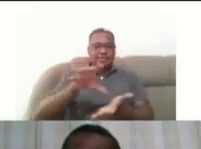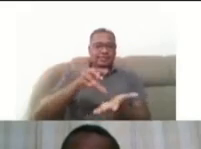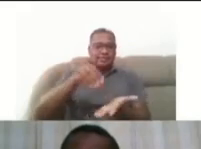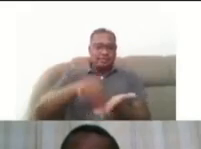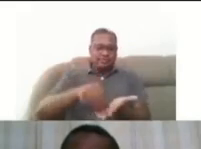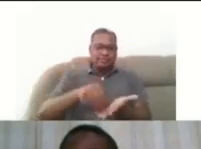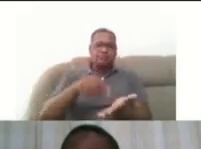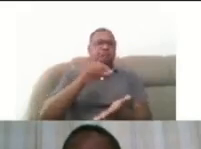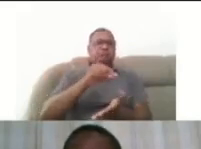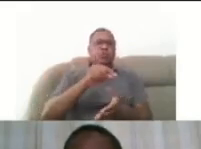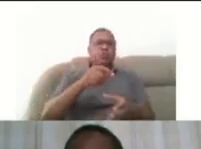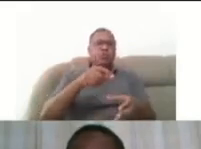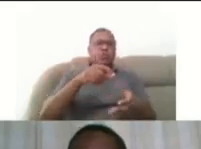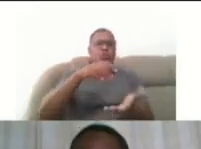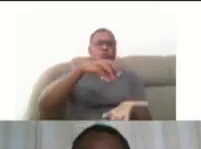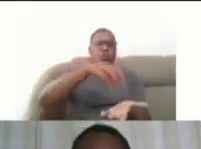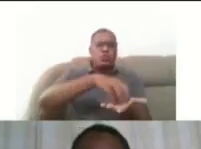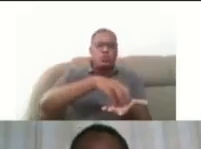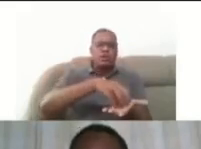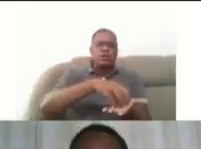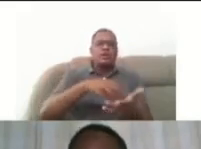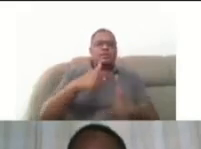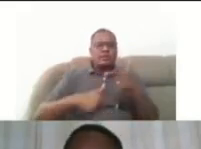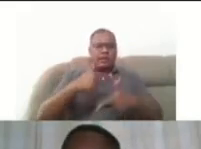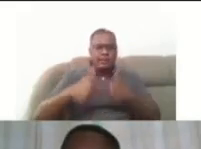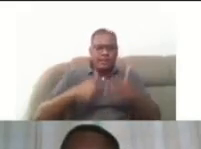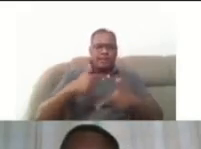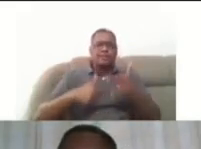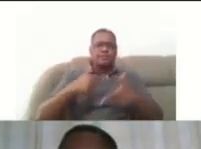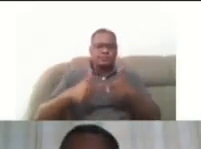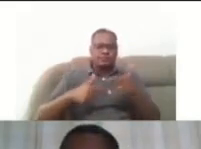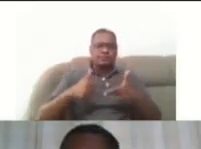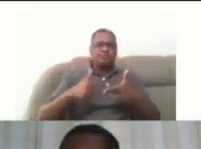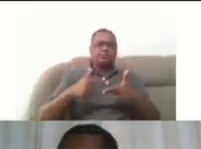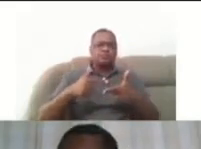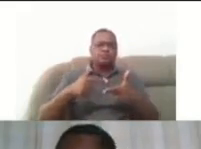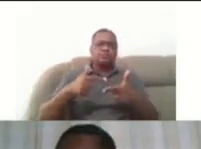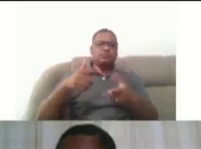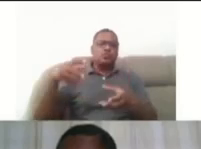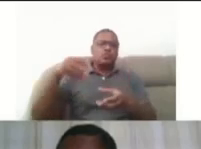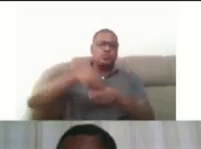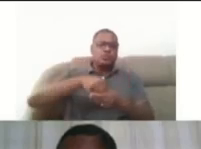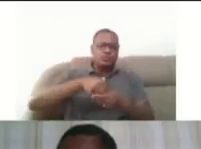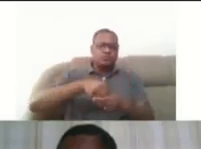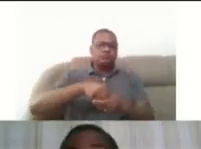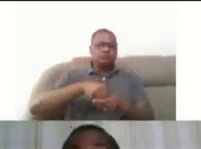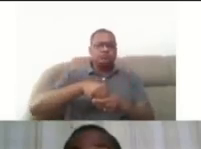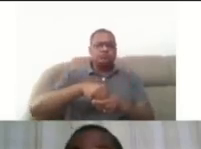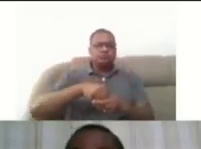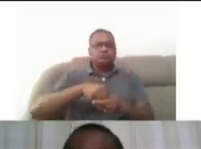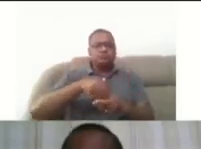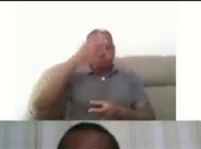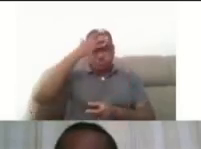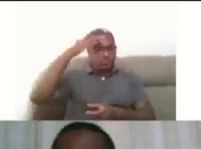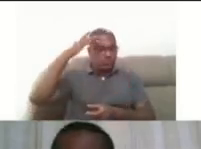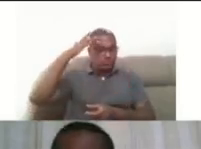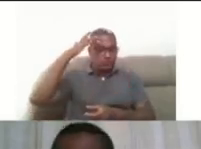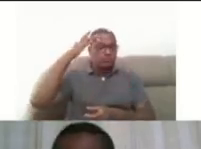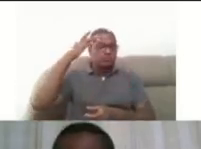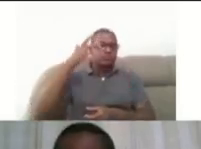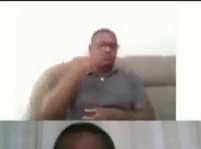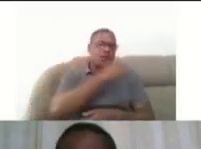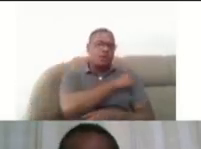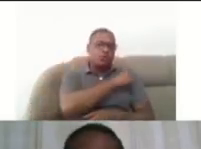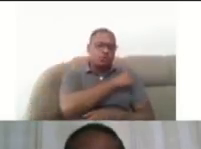Bahia. Hoje eu não trouxe slide aqui para apresentação, pois acredito que a nossa conversa vai ser muito